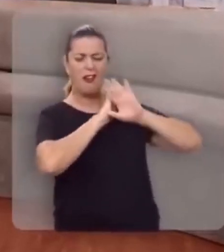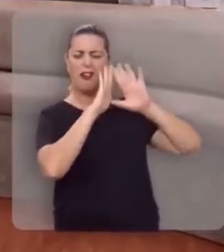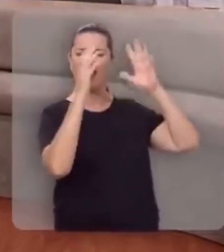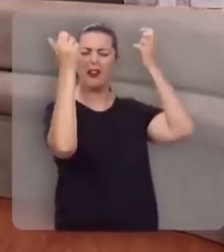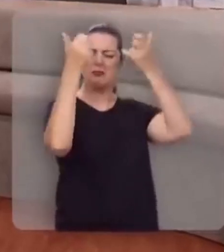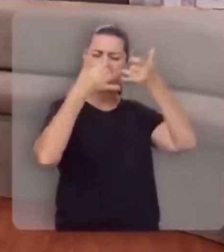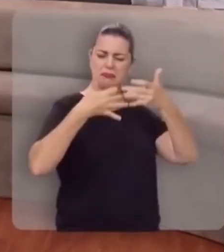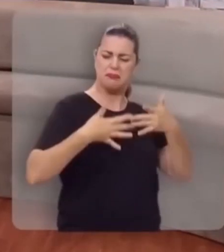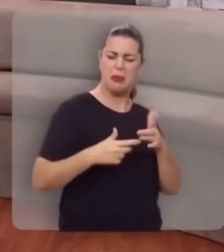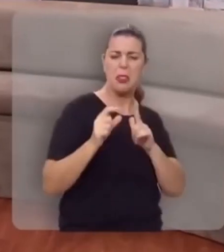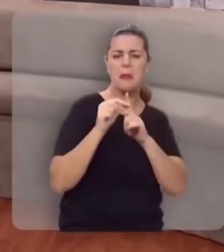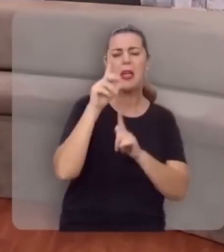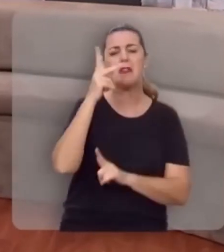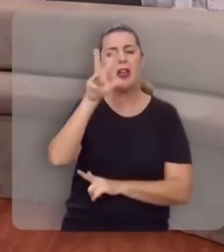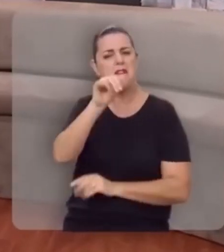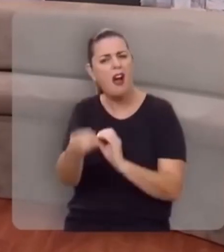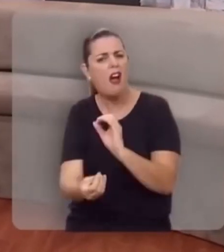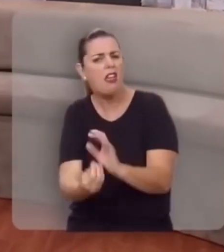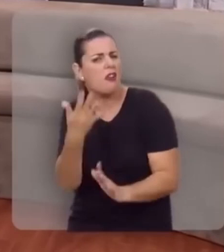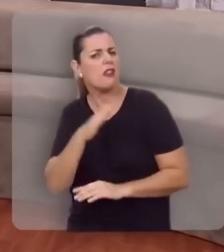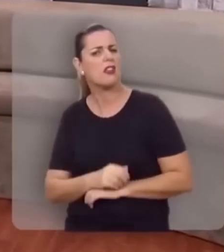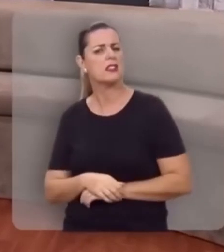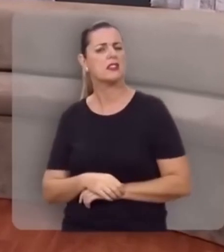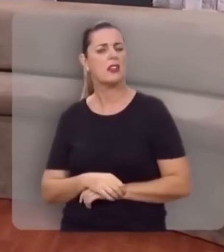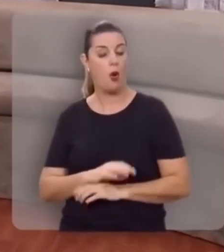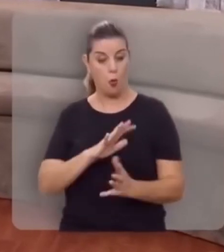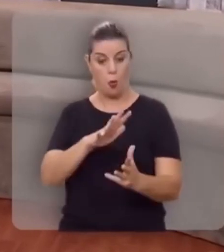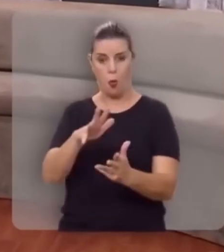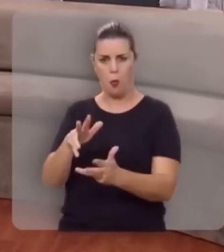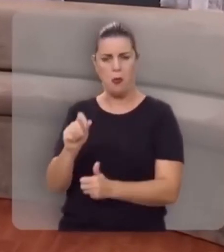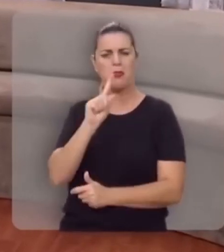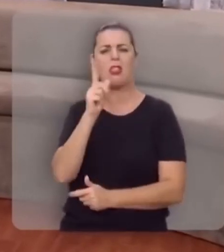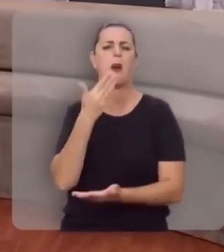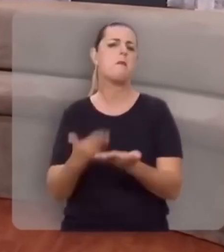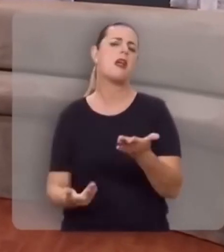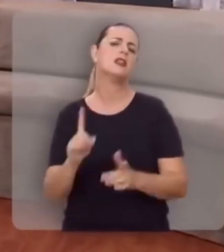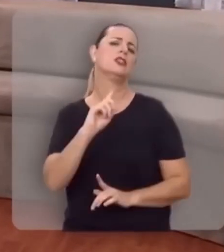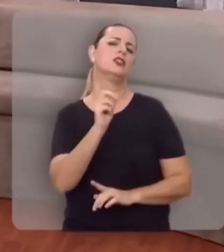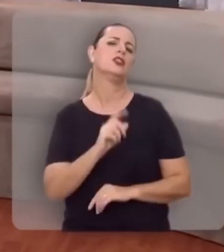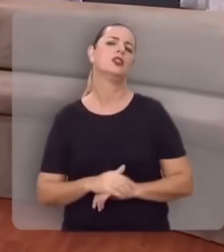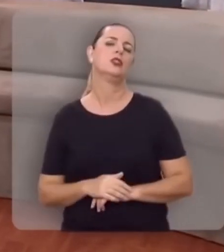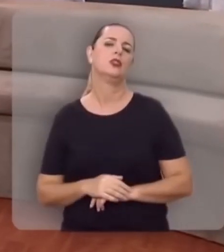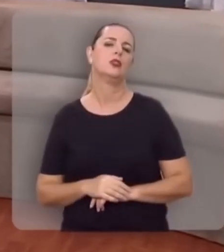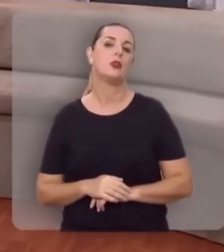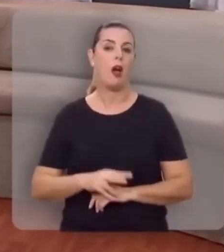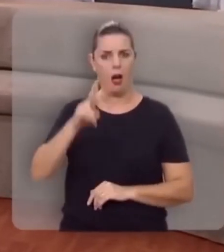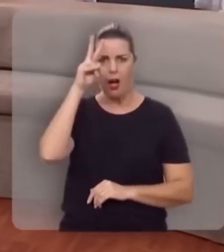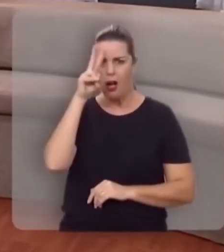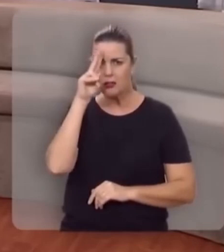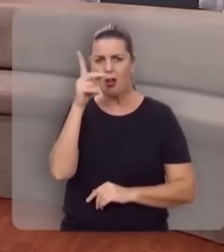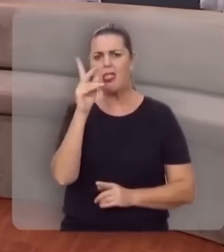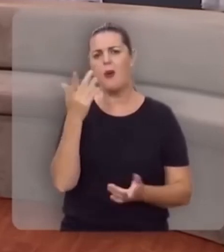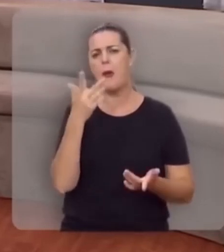absolutamente claro, na sua palavra, que haveria de acontecer, o mundo não está à deriva, não, na história